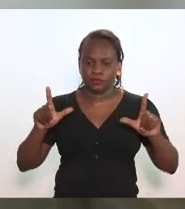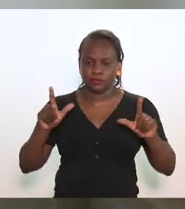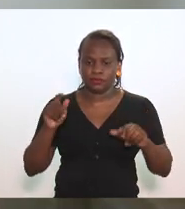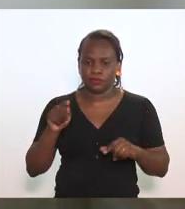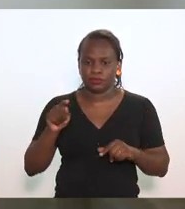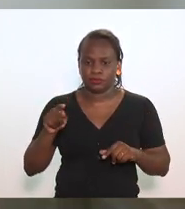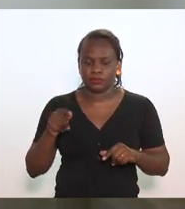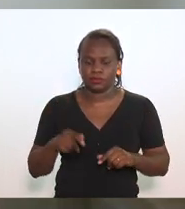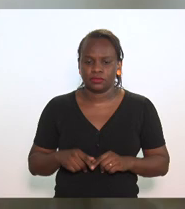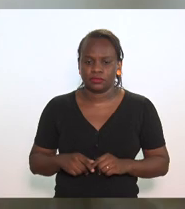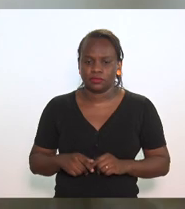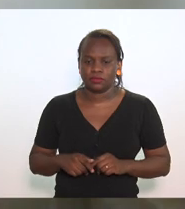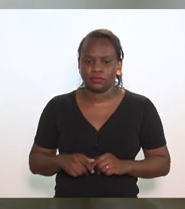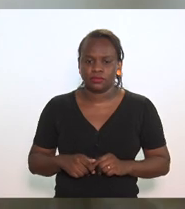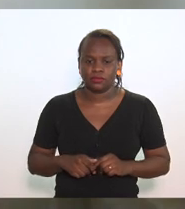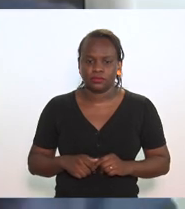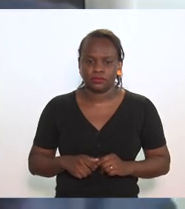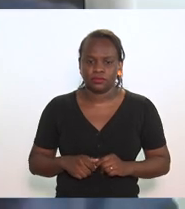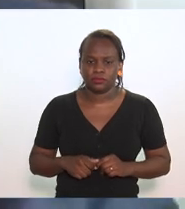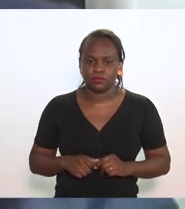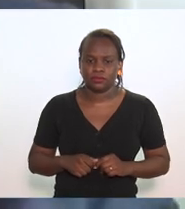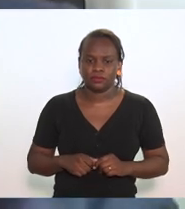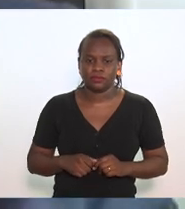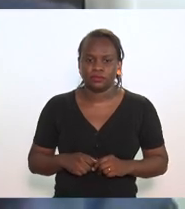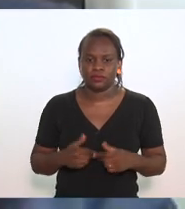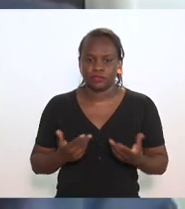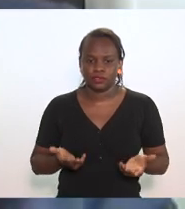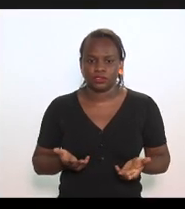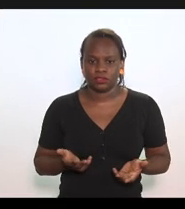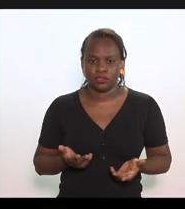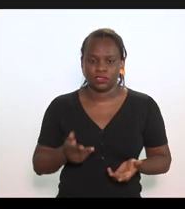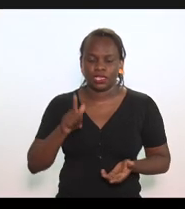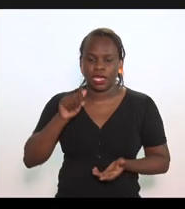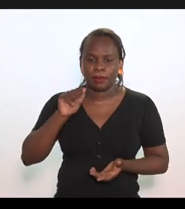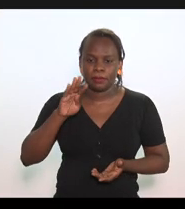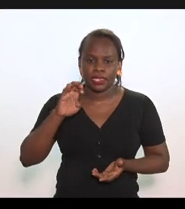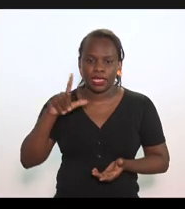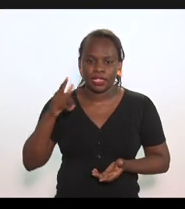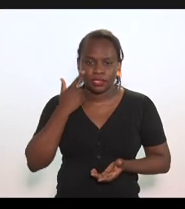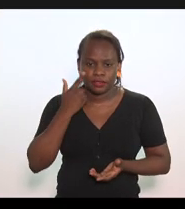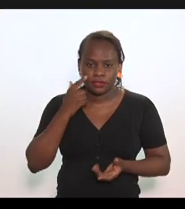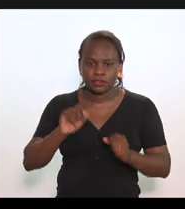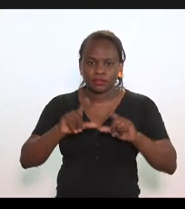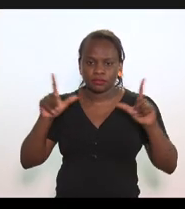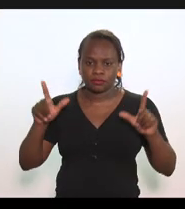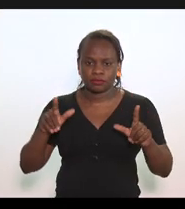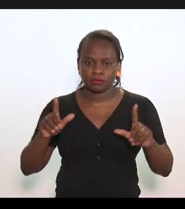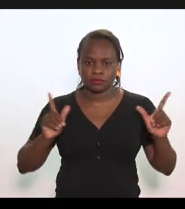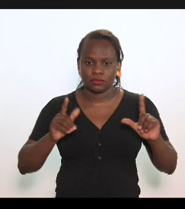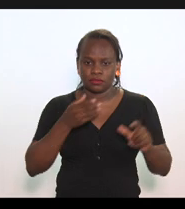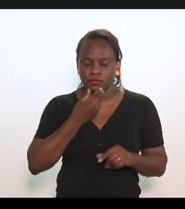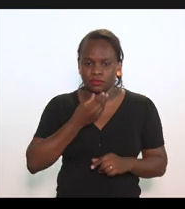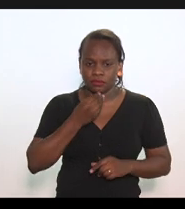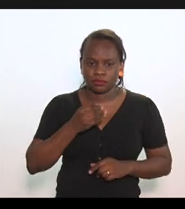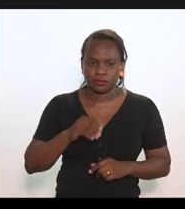sua tela. Ah, então eu vou... Gabriela, vê se está liberada a tela aí para o doutor Nível.